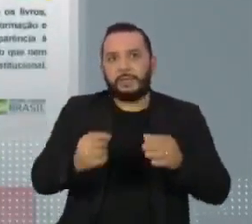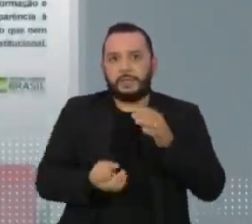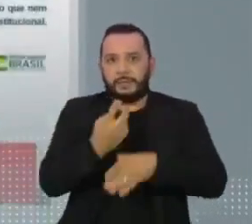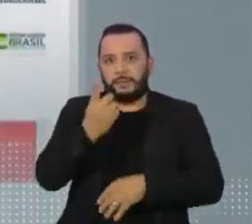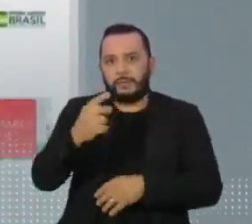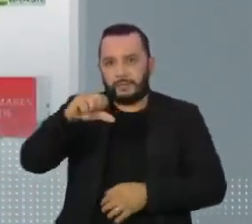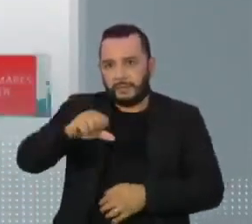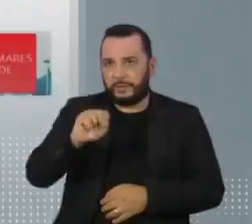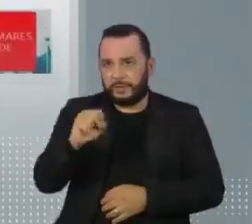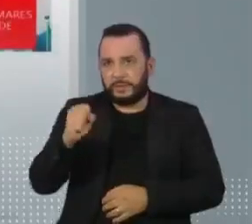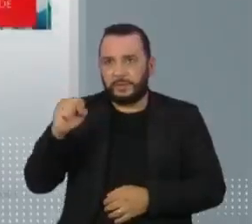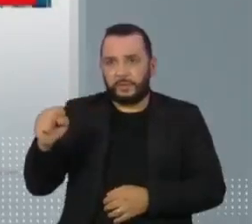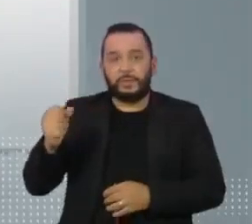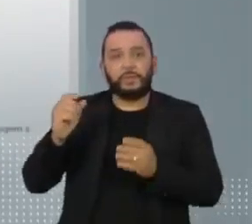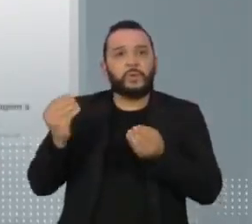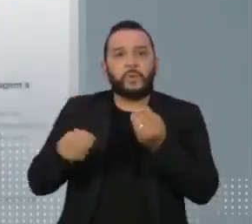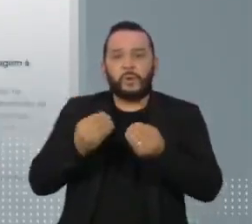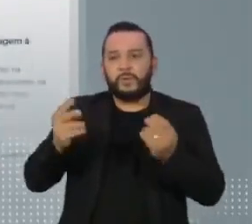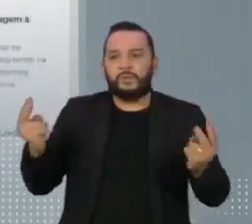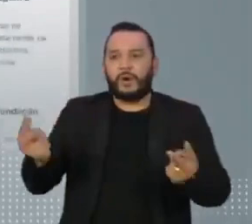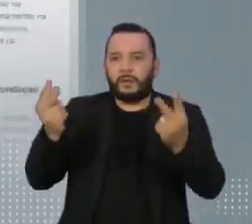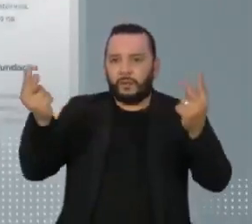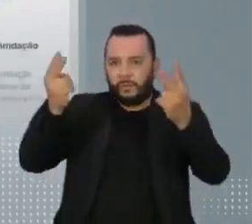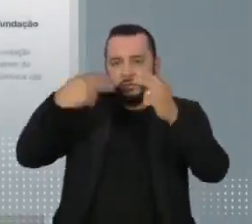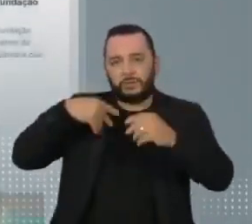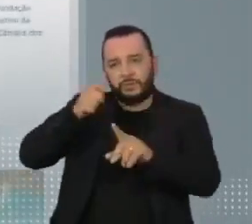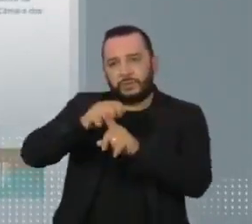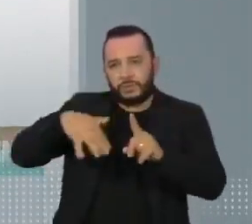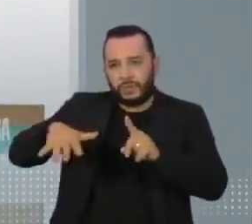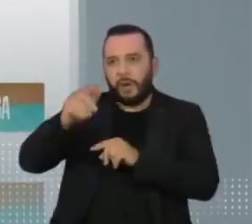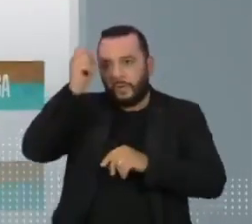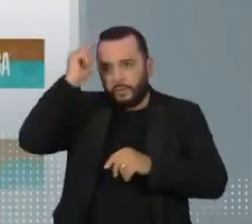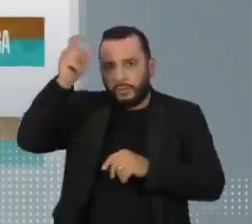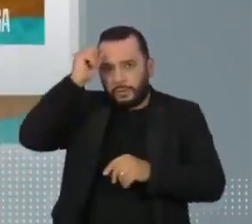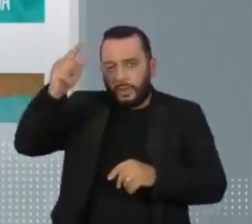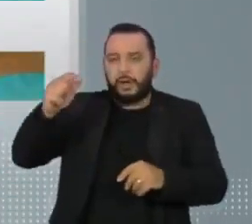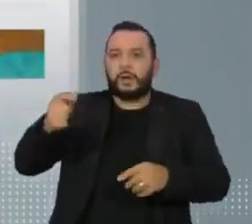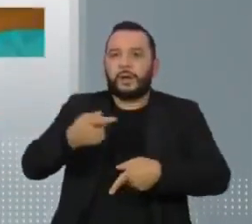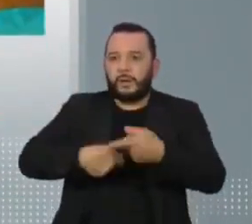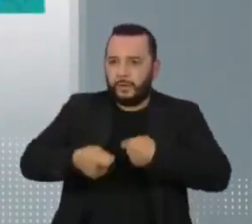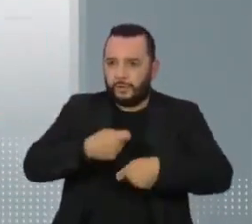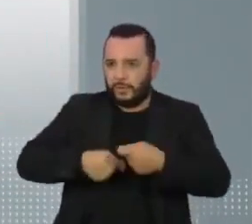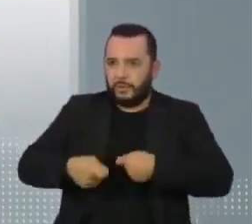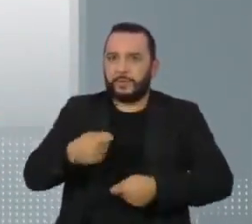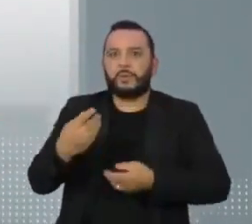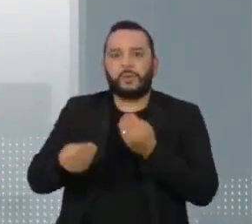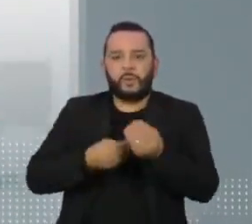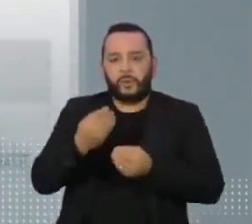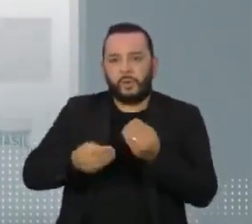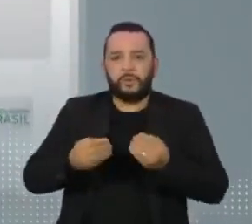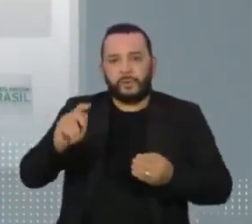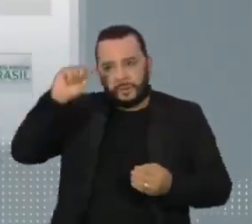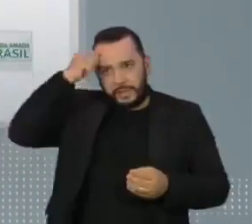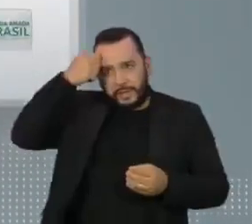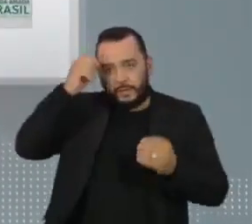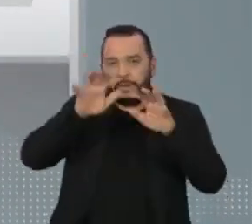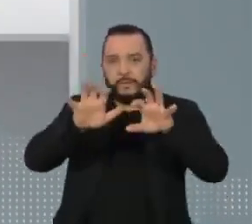para preservar os valores sociais, culturais e econômicos da influência negra na sociedade brasileira.